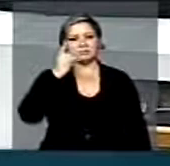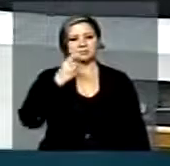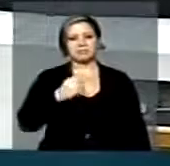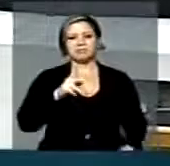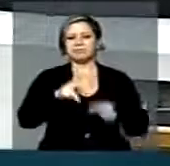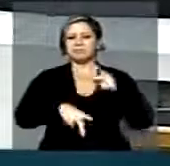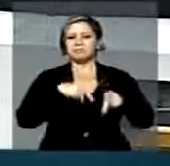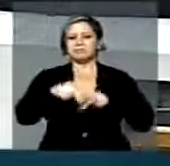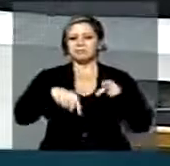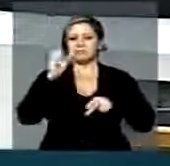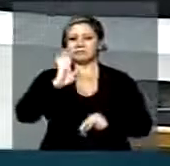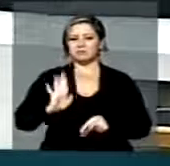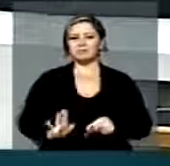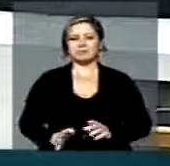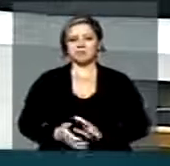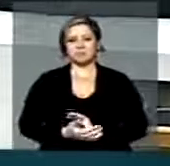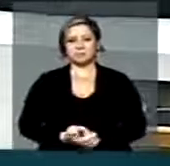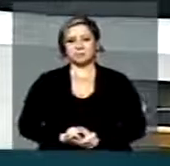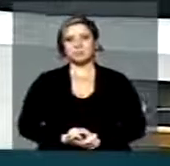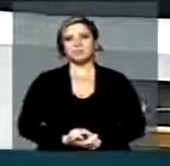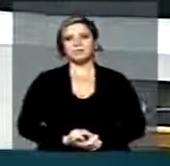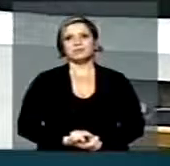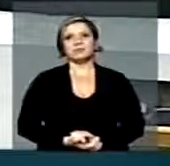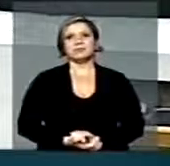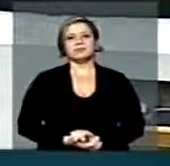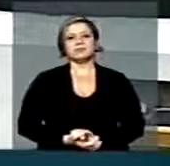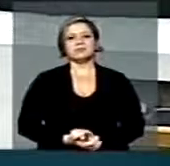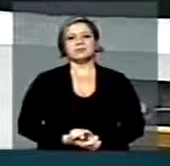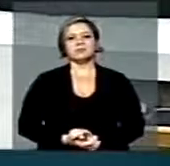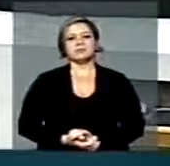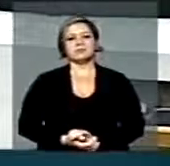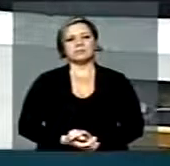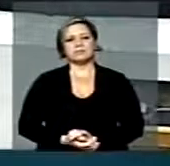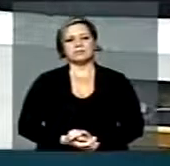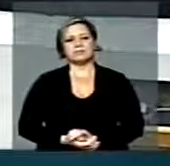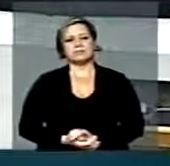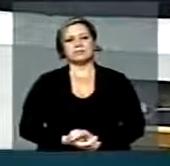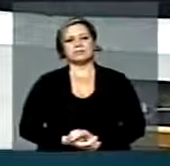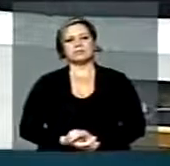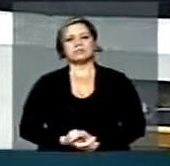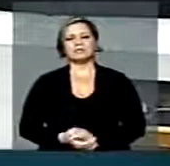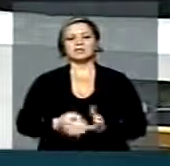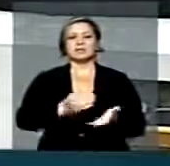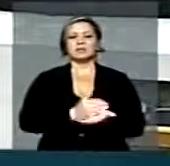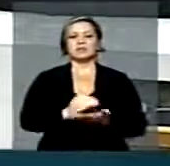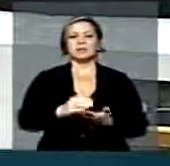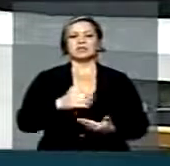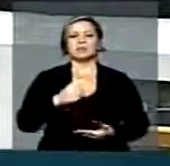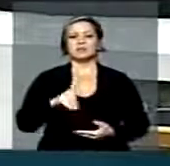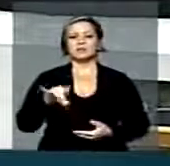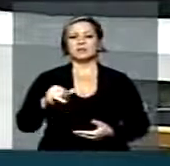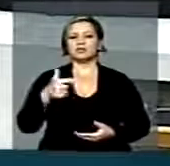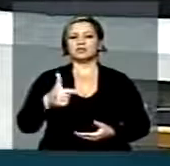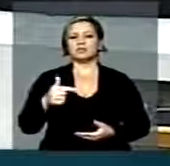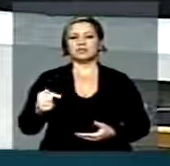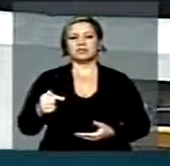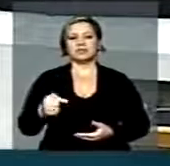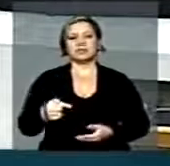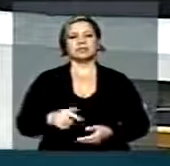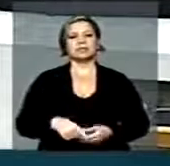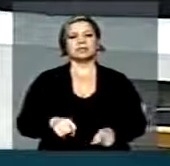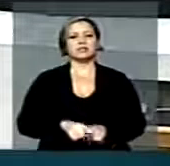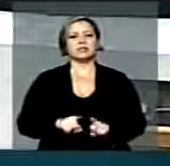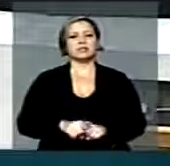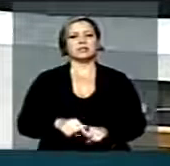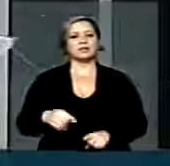brasileiro. Ele está falando isso. Demos a entrada, senhores deputados, no dia 27, do projeto de lei que levou o número